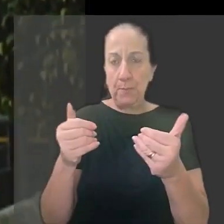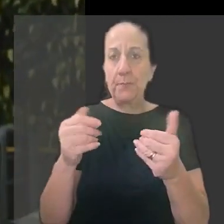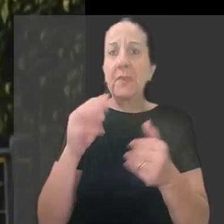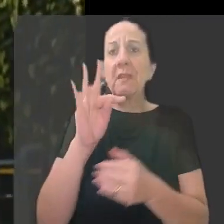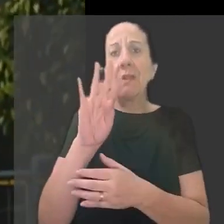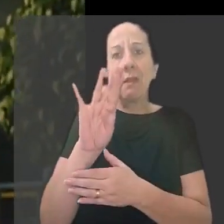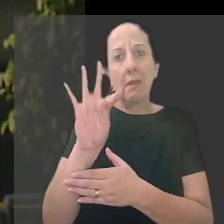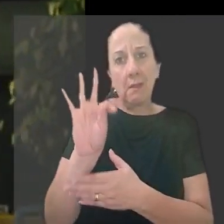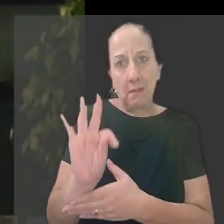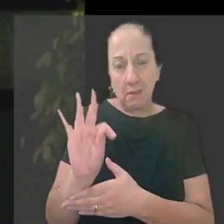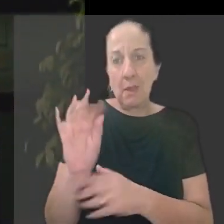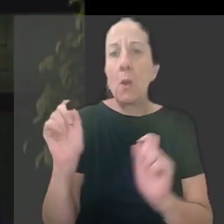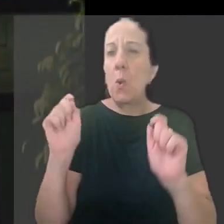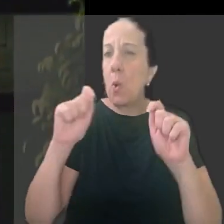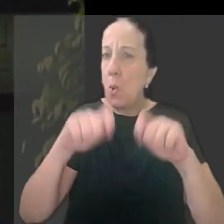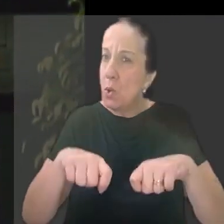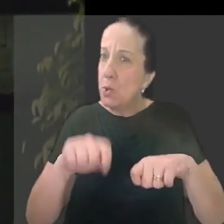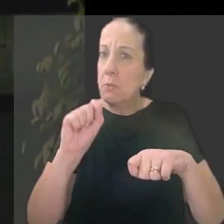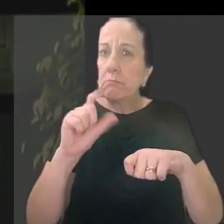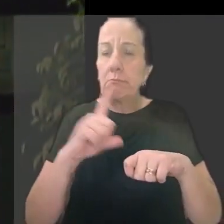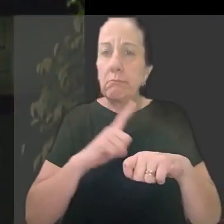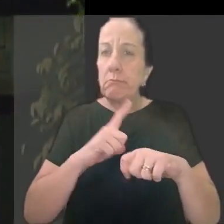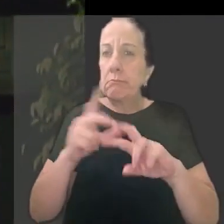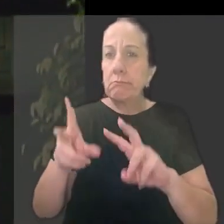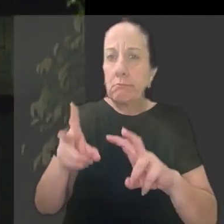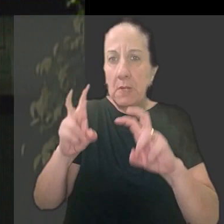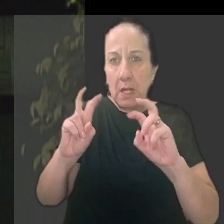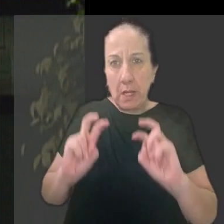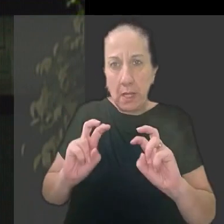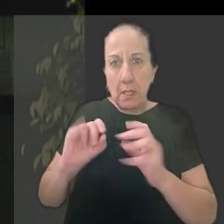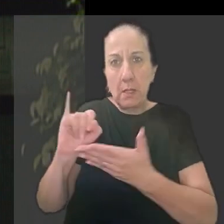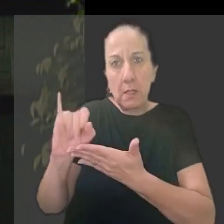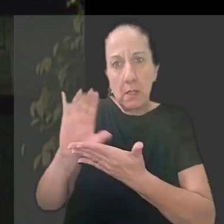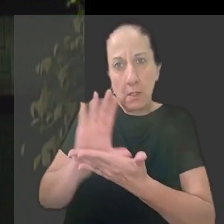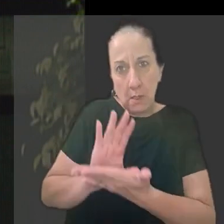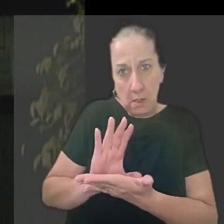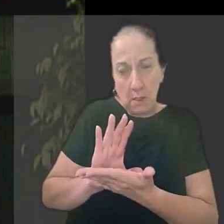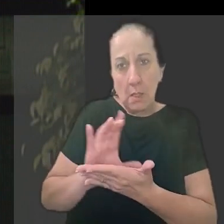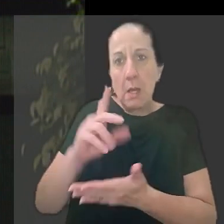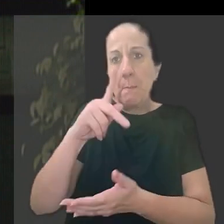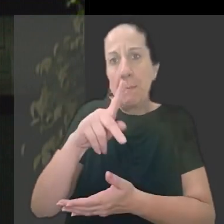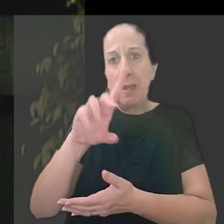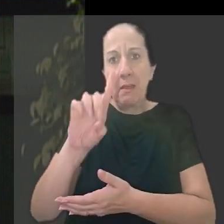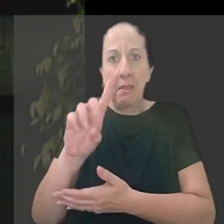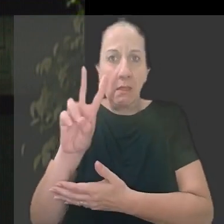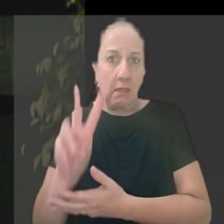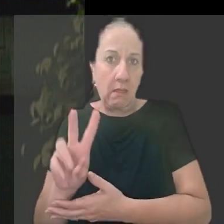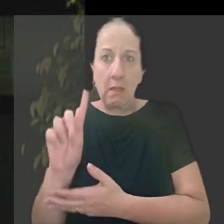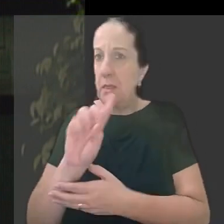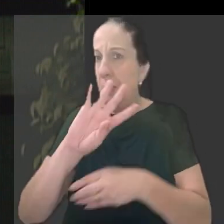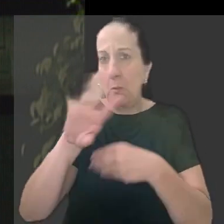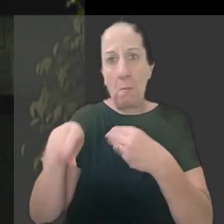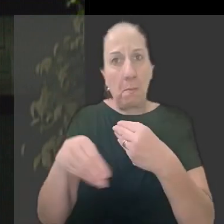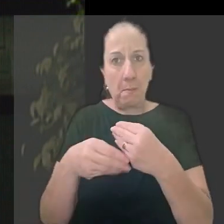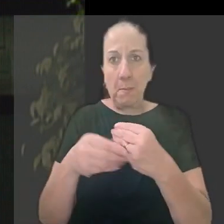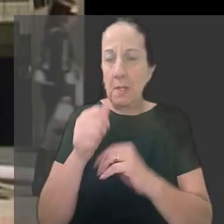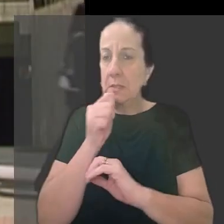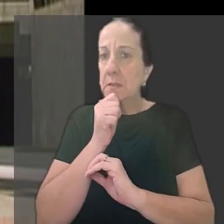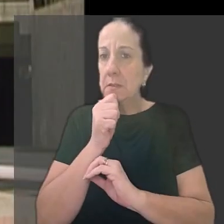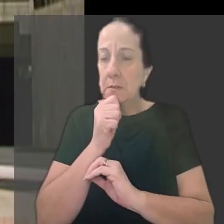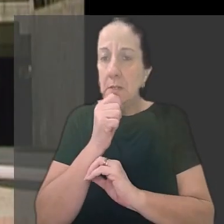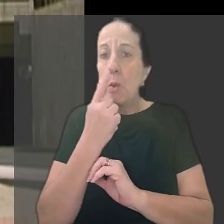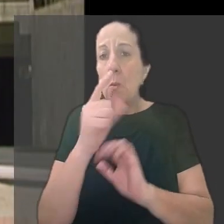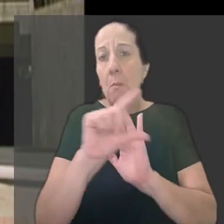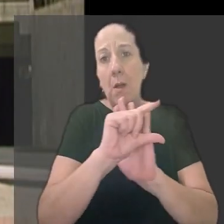Segundo o TRT, as condições estabelecidas para o recebimento da indenização prevista no PDV não teriam sido implementadas.